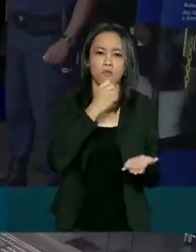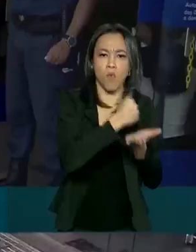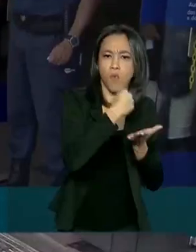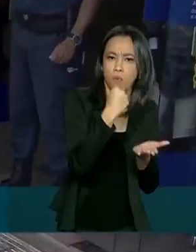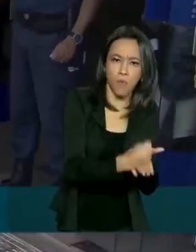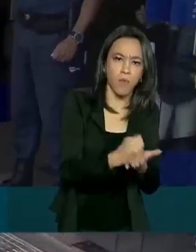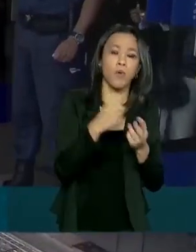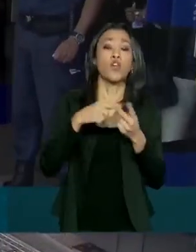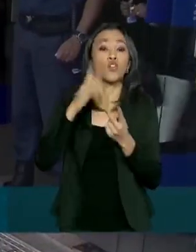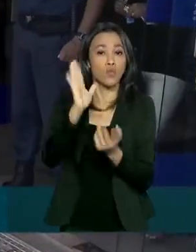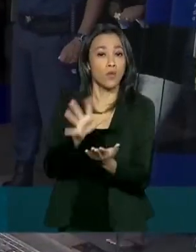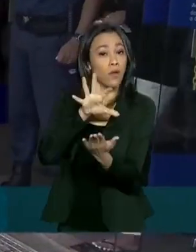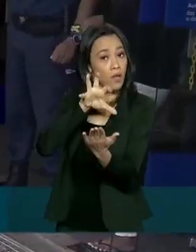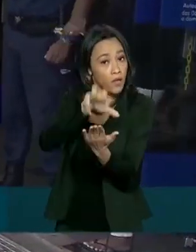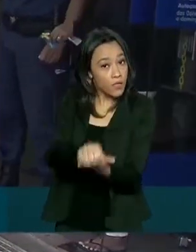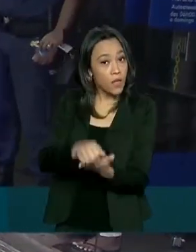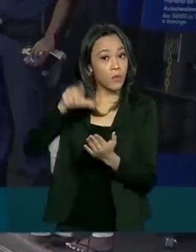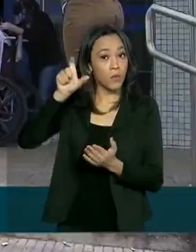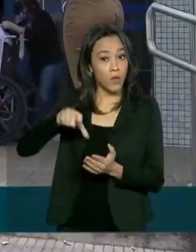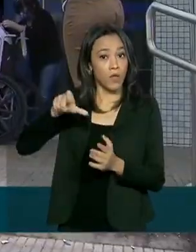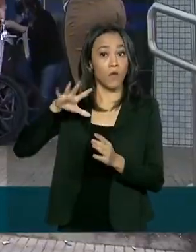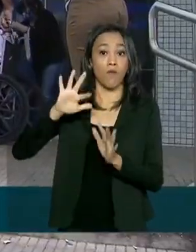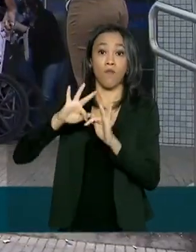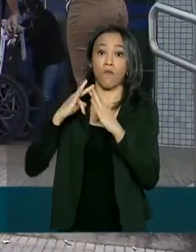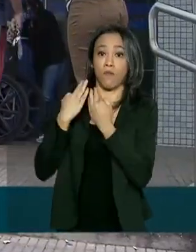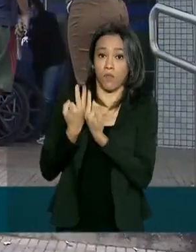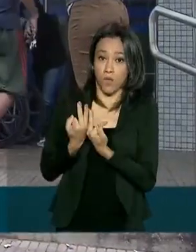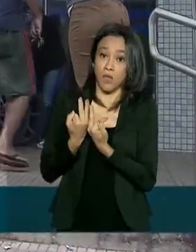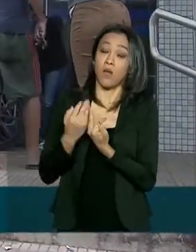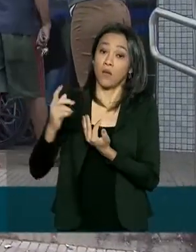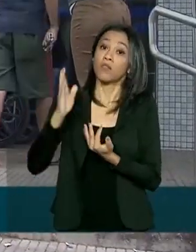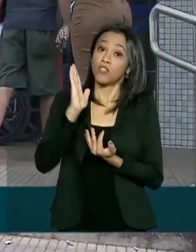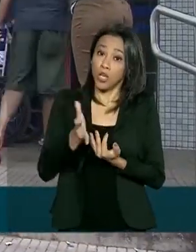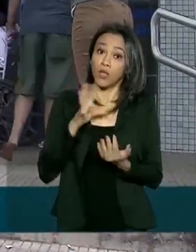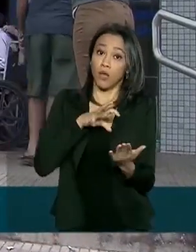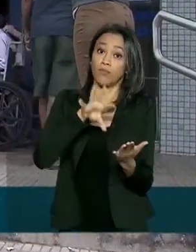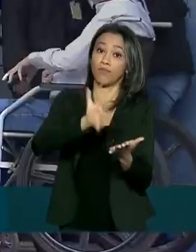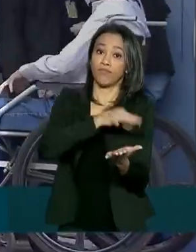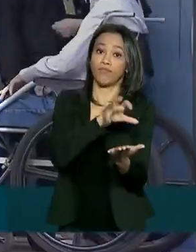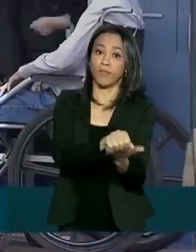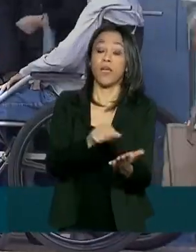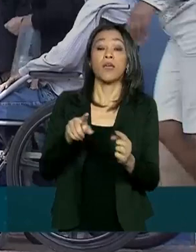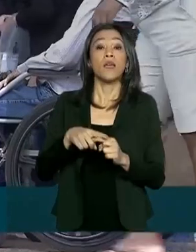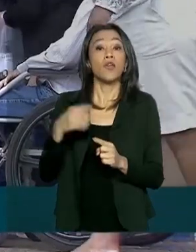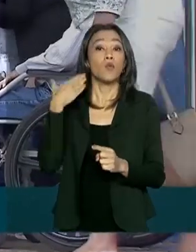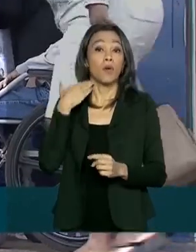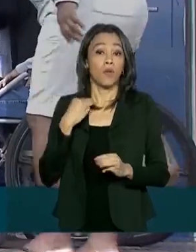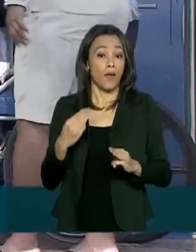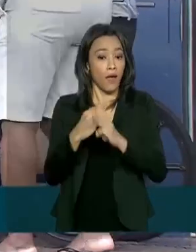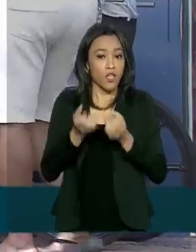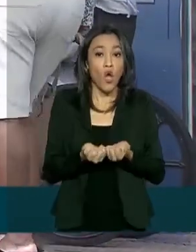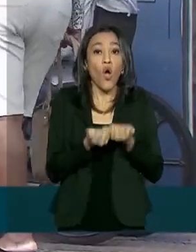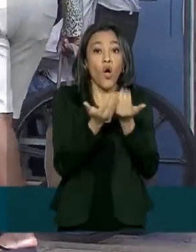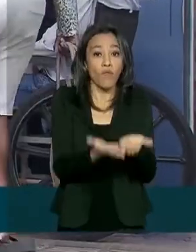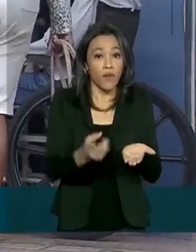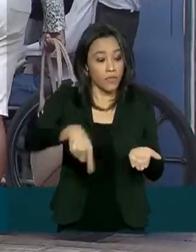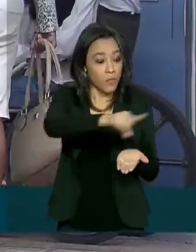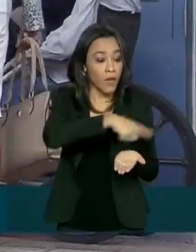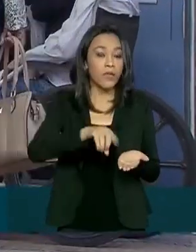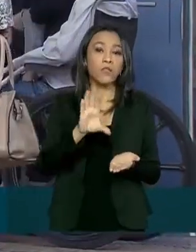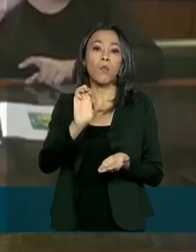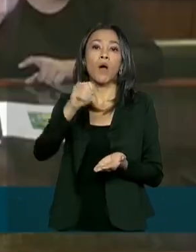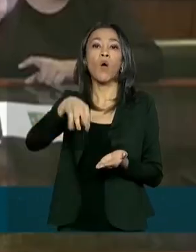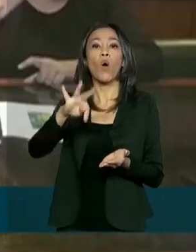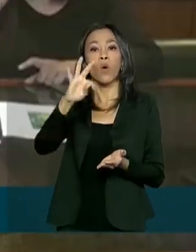e os cadastrados no Bolsa Família, estão inscritos nesse programa e a Caixa oferece para todos eles uma conta bancária